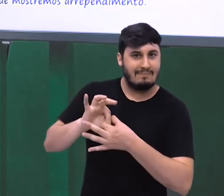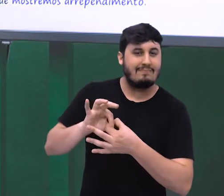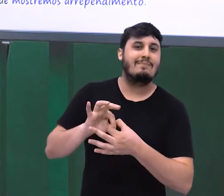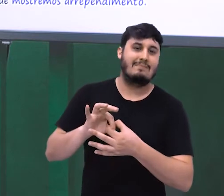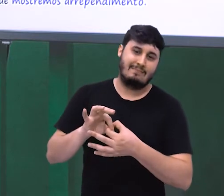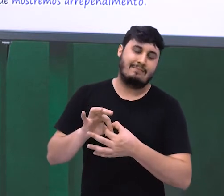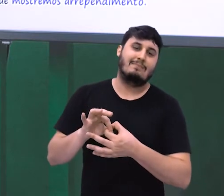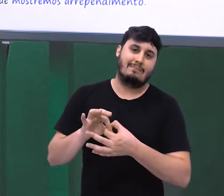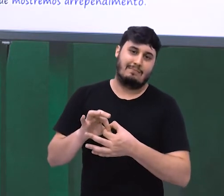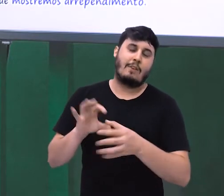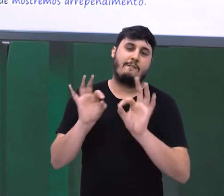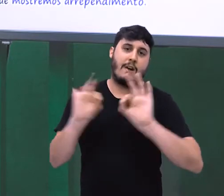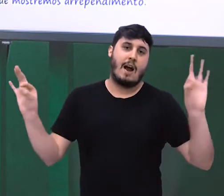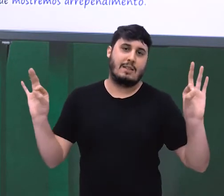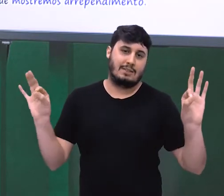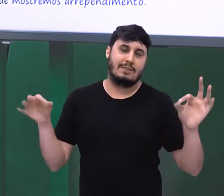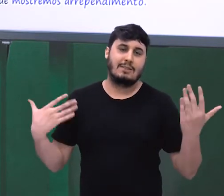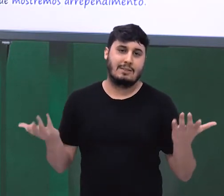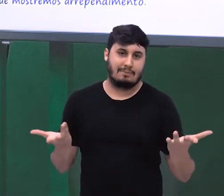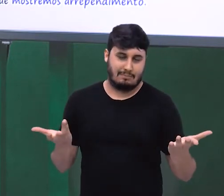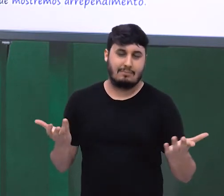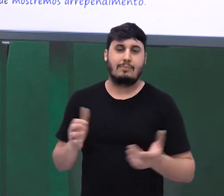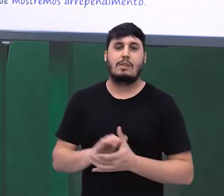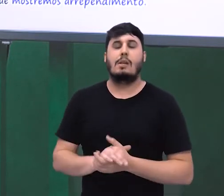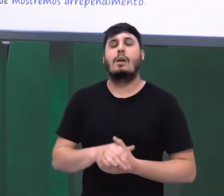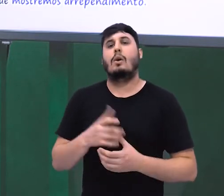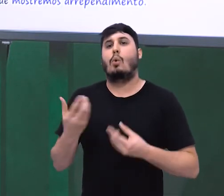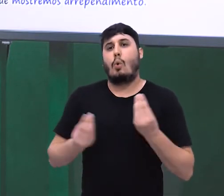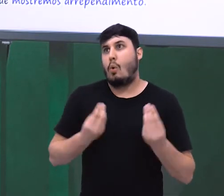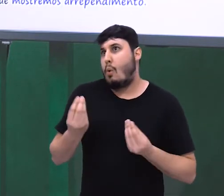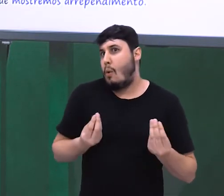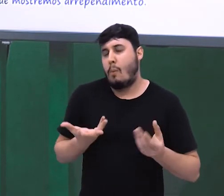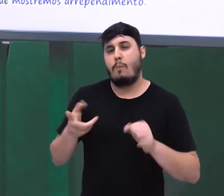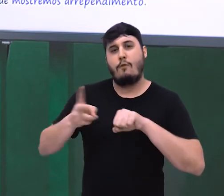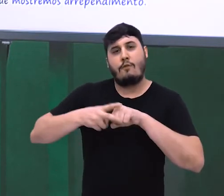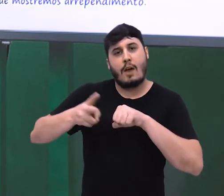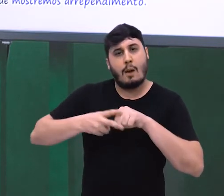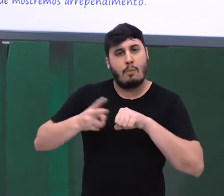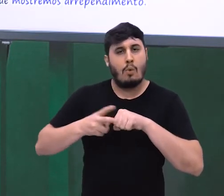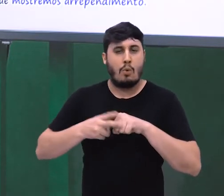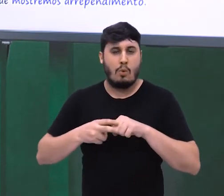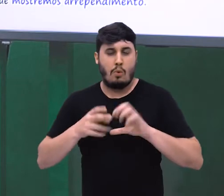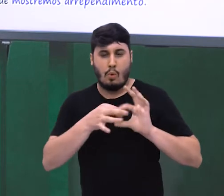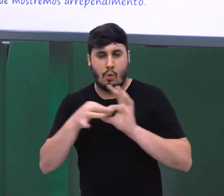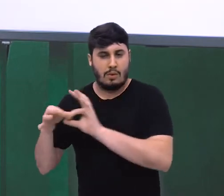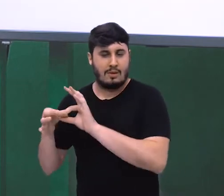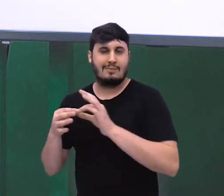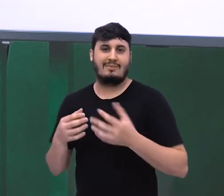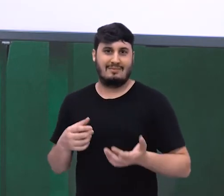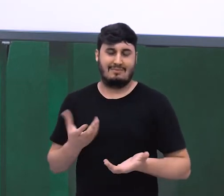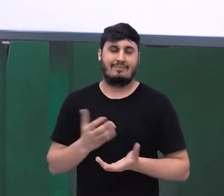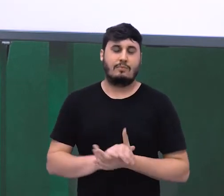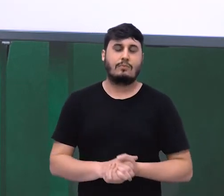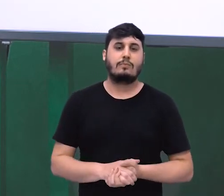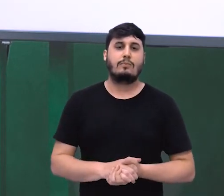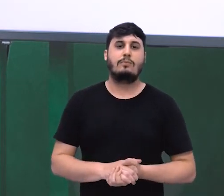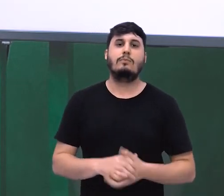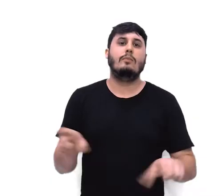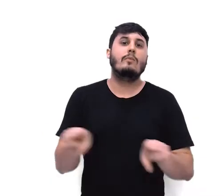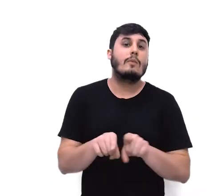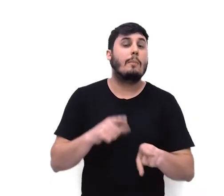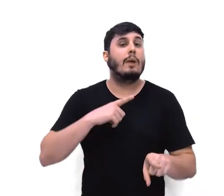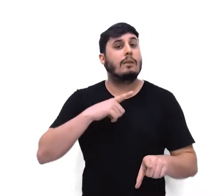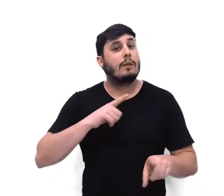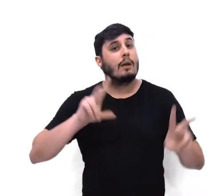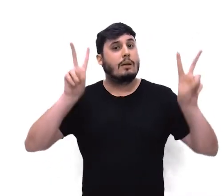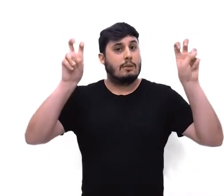vai dizer qual é a condição para que a ação da segunda oração aconteça. Além dessas, tem ainda